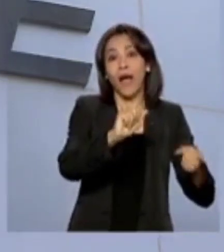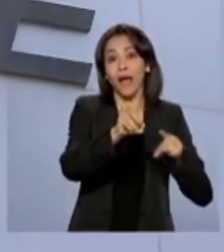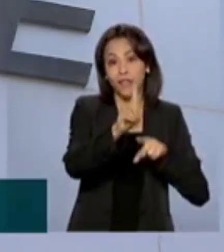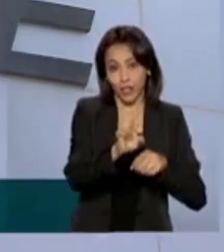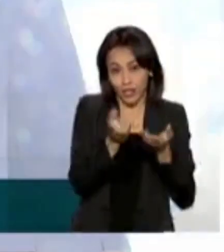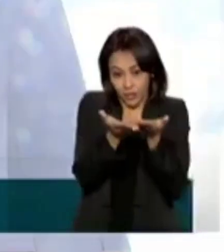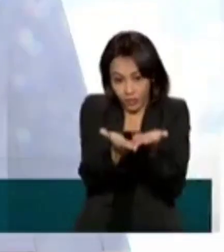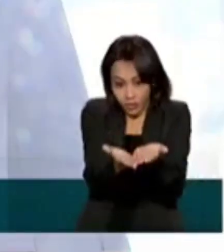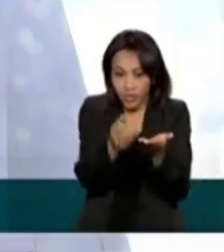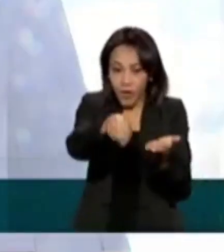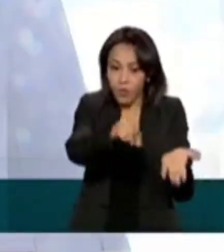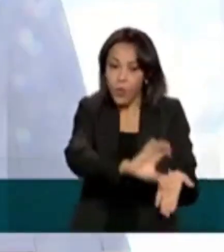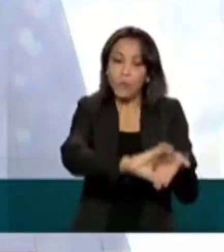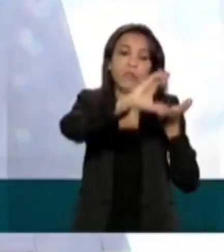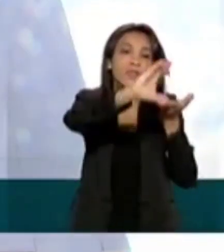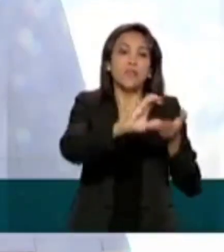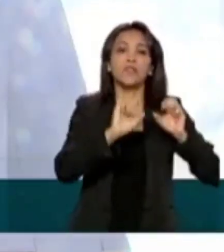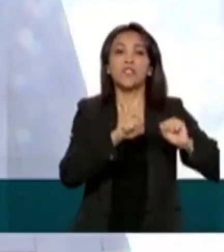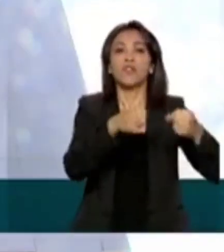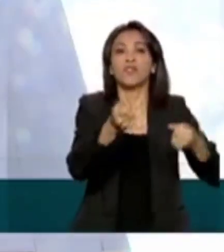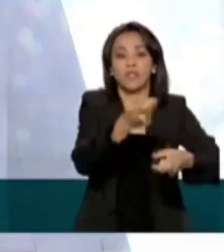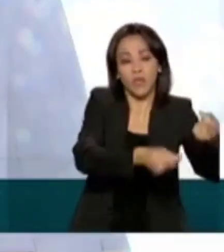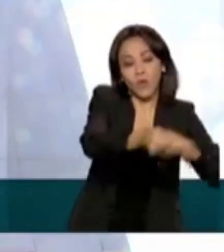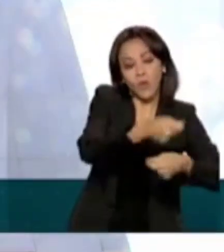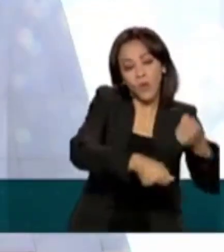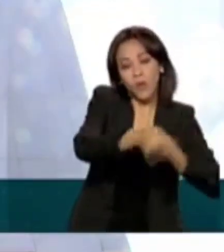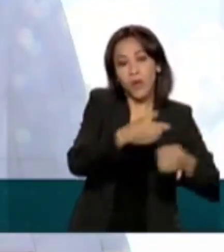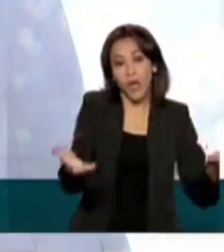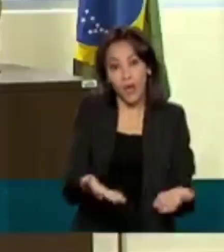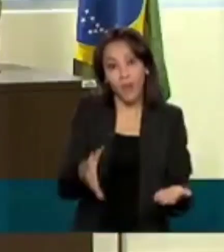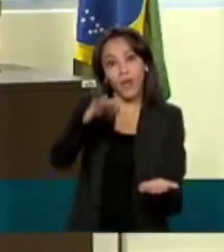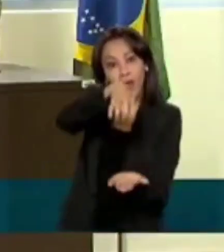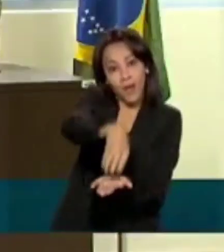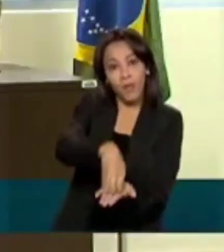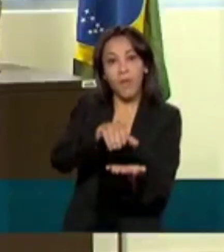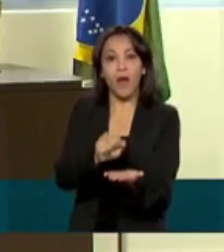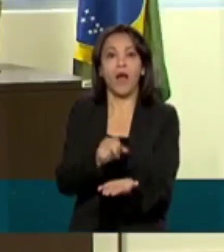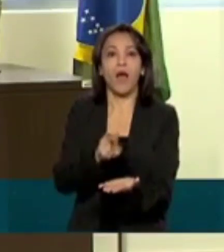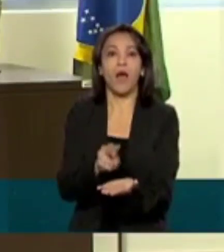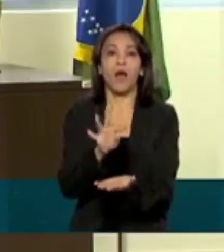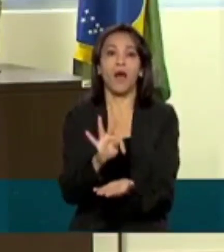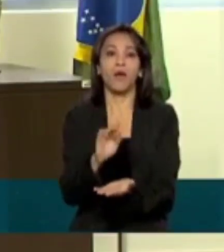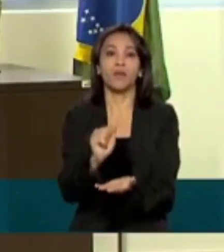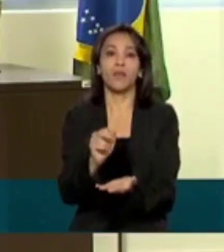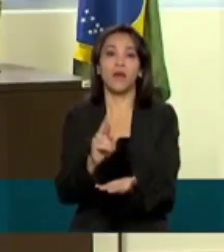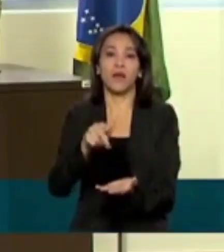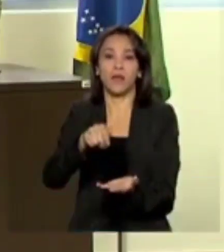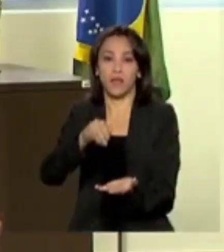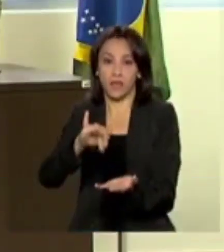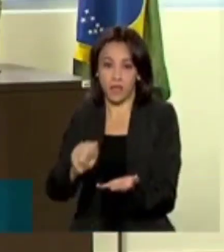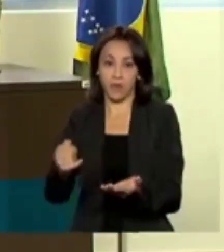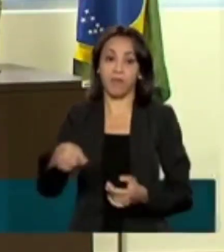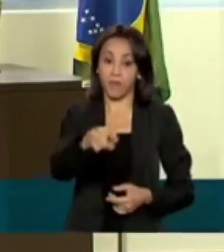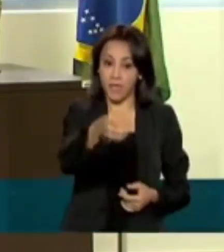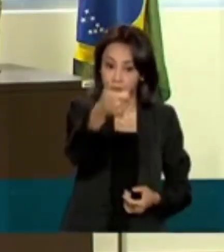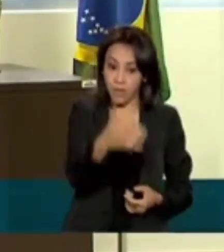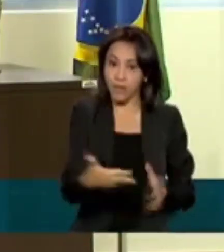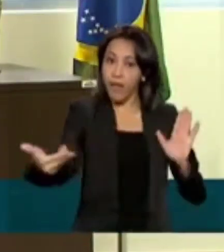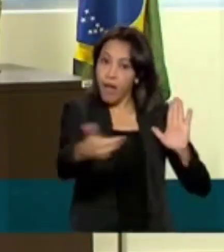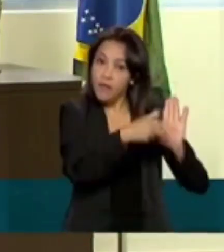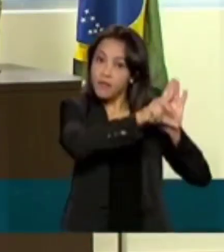Administrativo de Defesa Econômica, em autarquia federal. Essa lei fez algumas coisas importantíssimas, como, por exemplo,